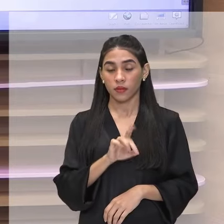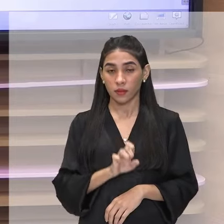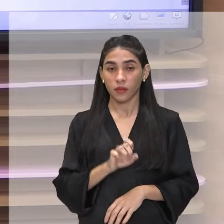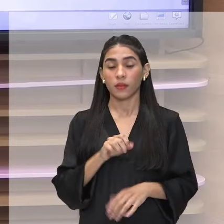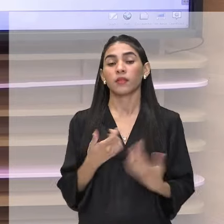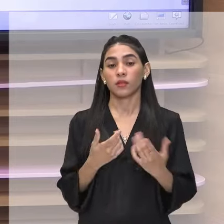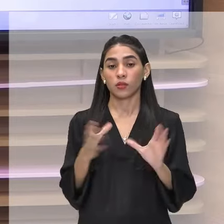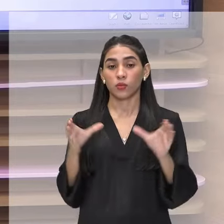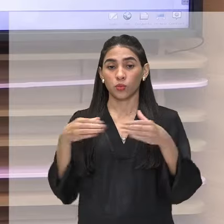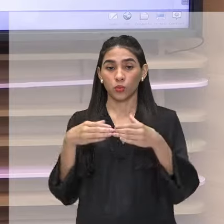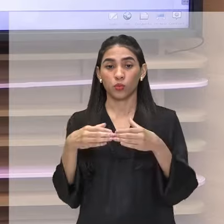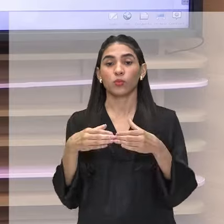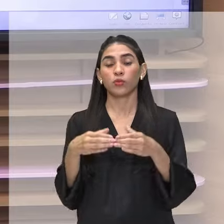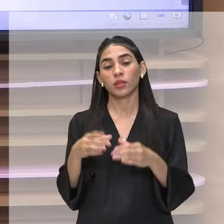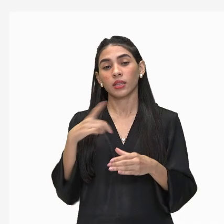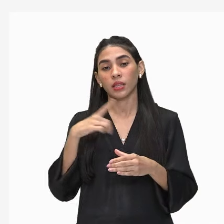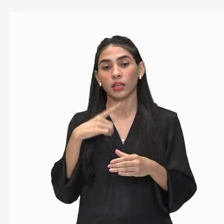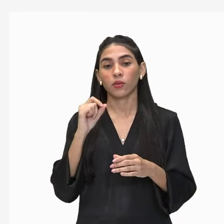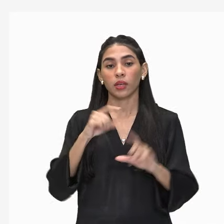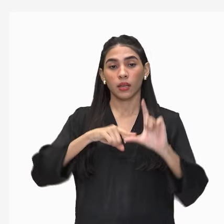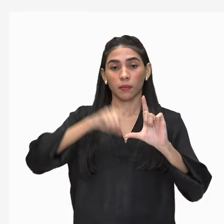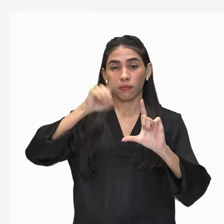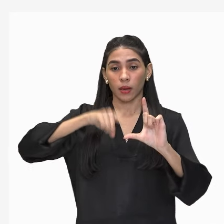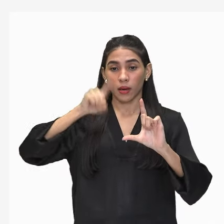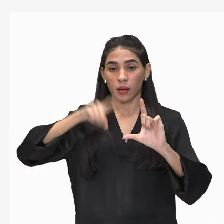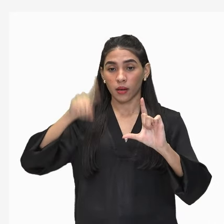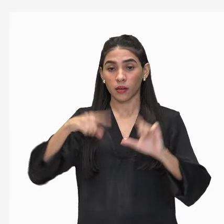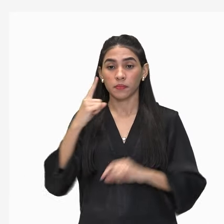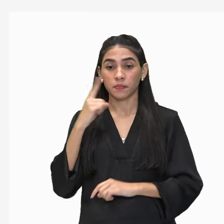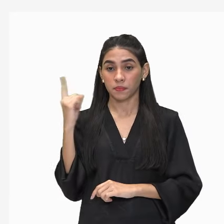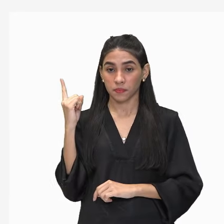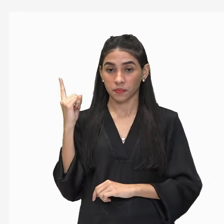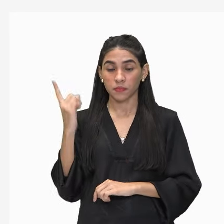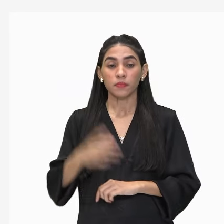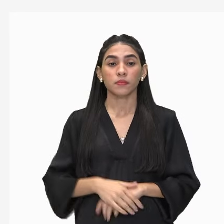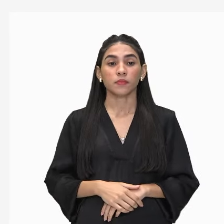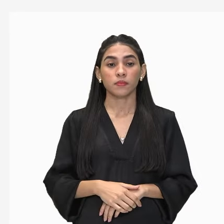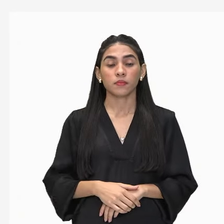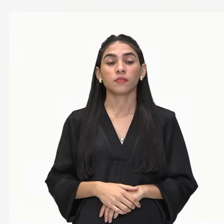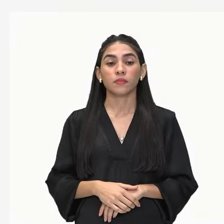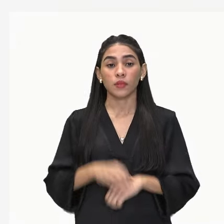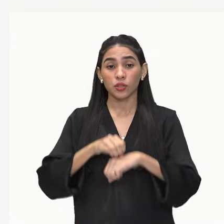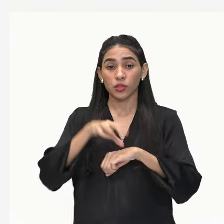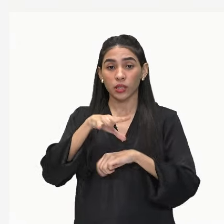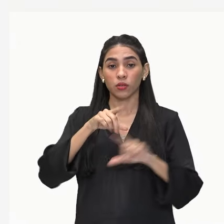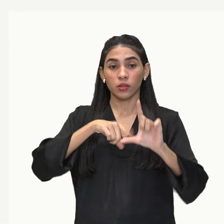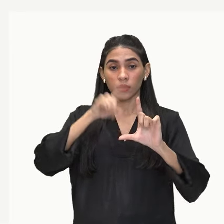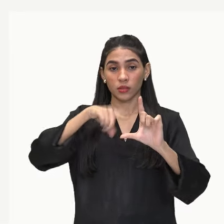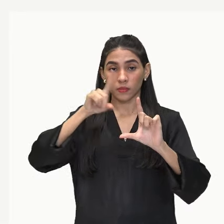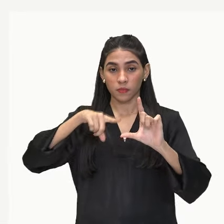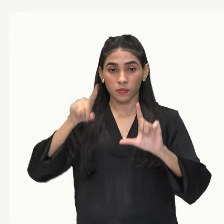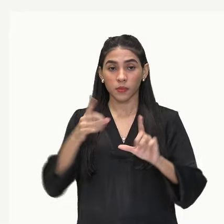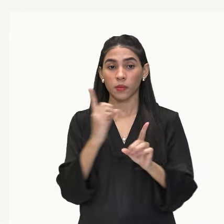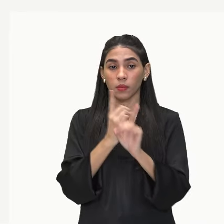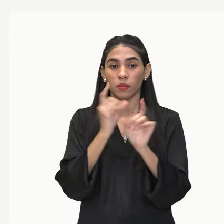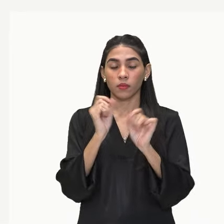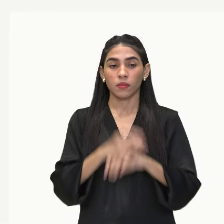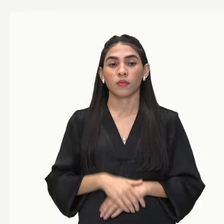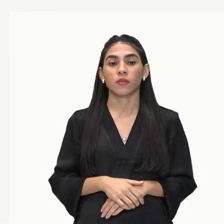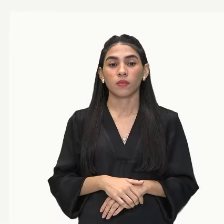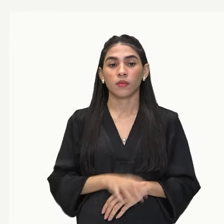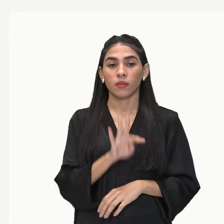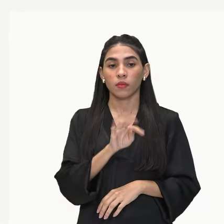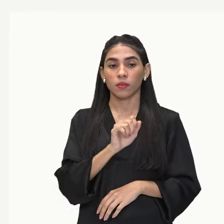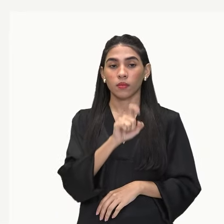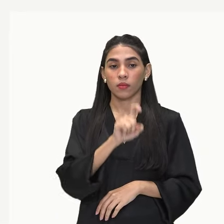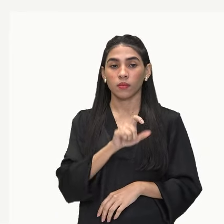demográficos. Olha só. Nos índices demográficos, a gente vai encontrar a taxa